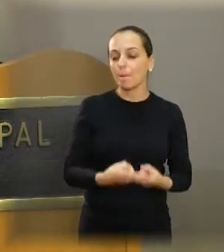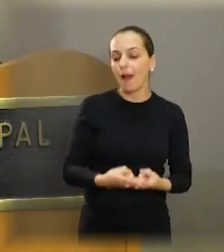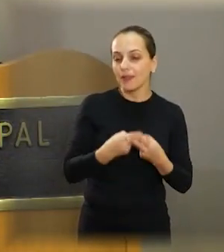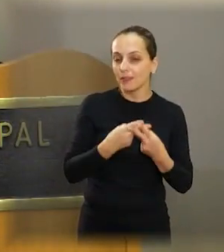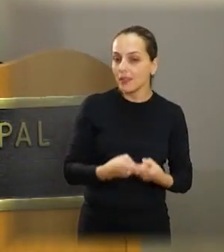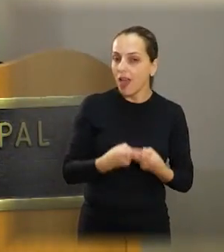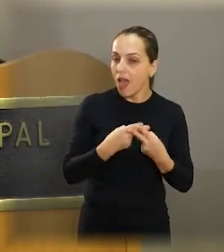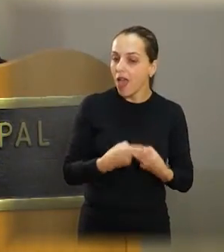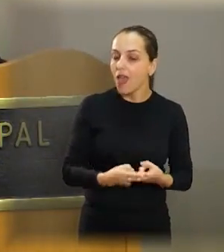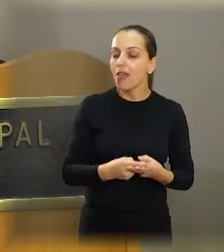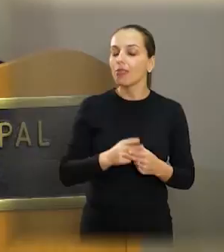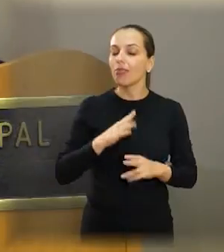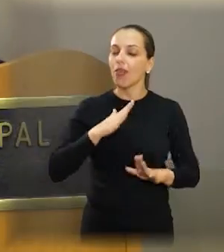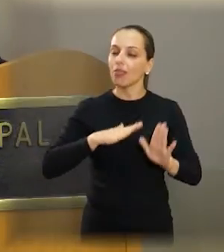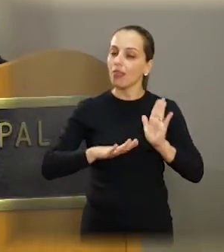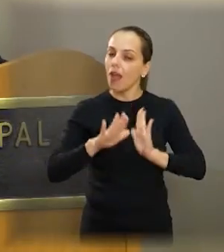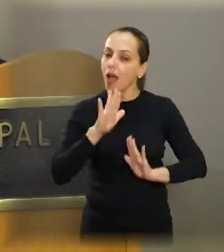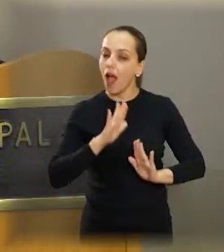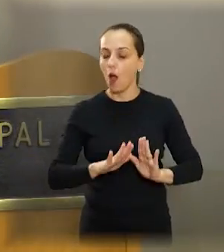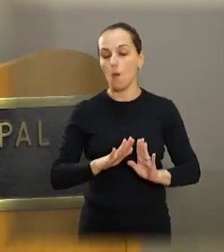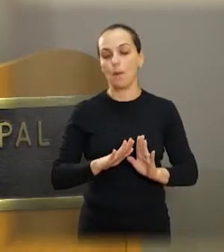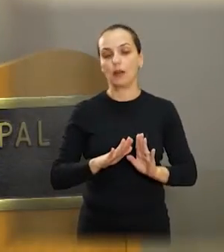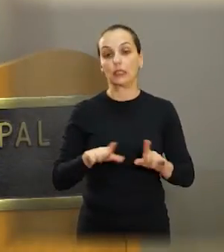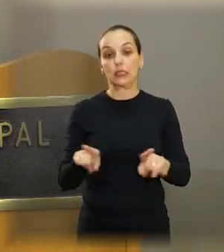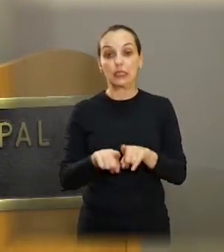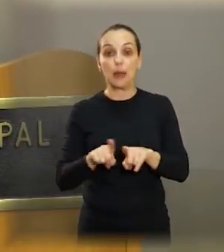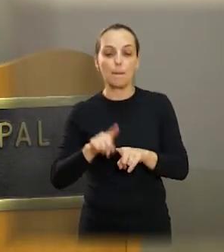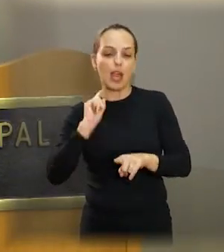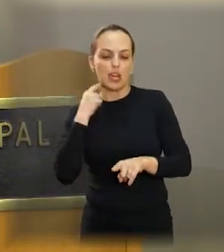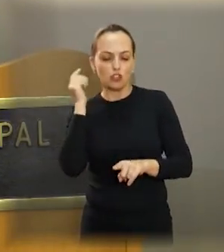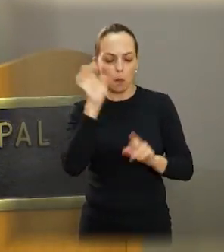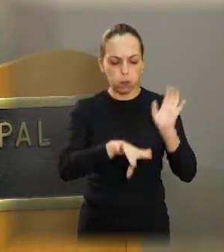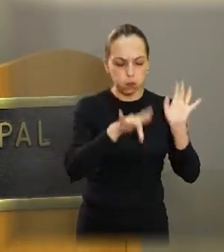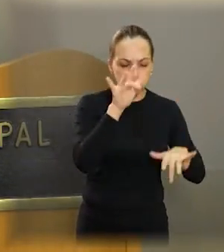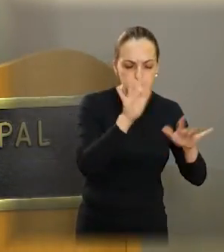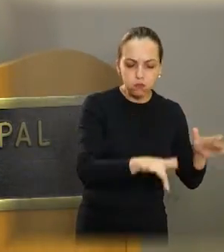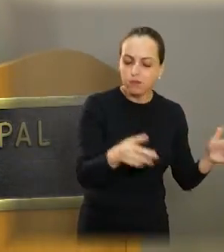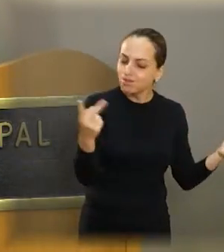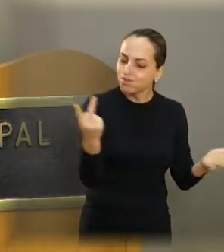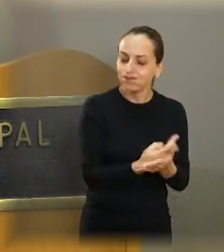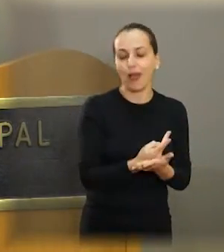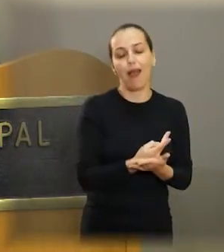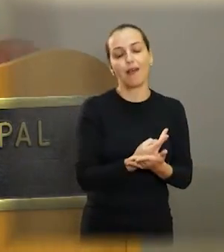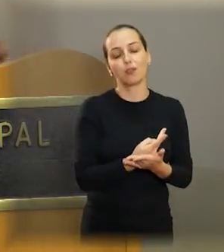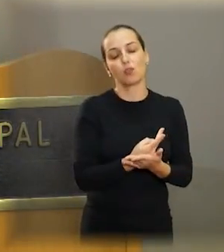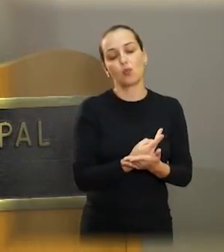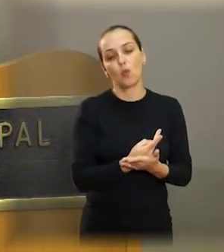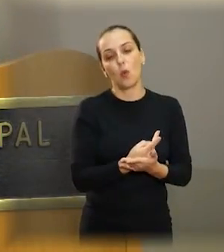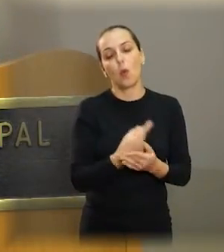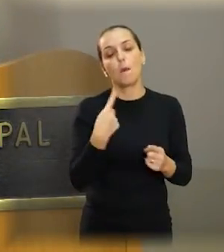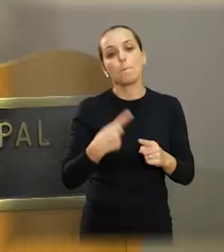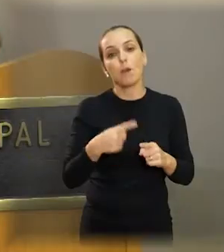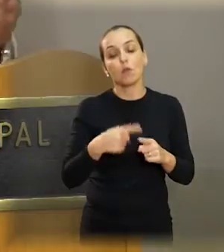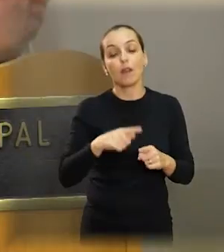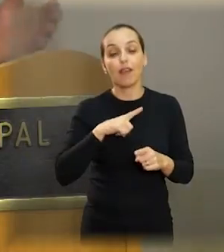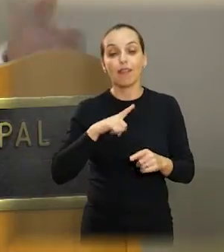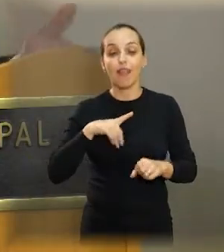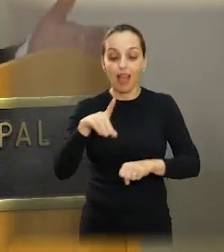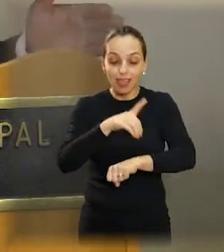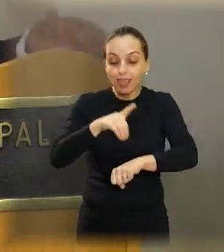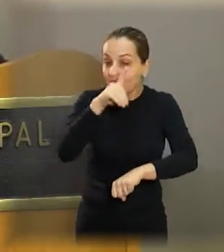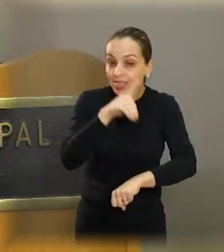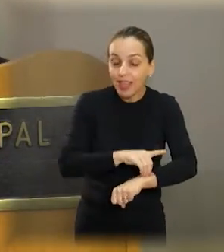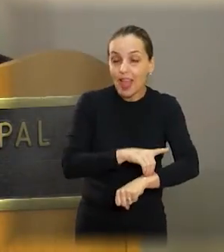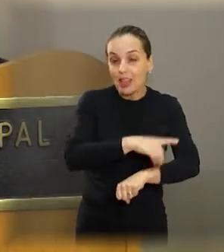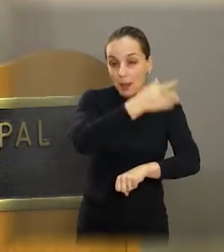os moradores. Não joga lixo nos terrenos. Vocês estão vendo que está, muitas vezes, você está vendo o cadengue, está predicando